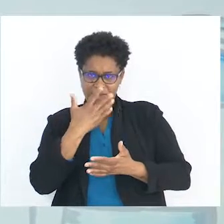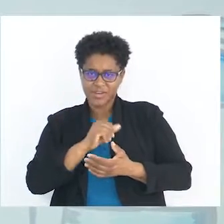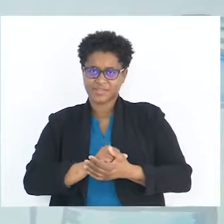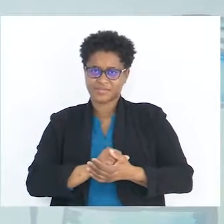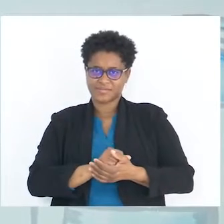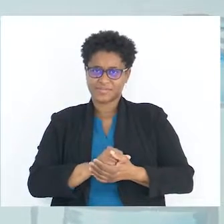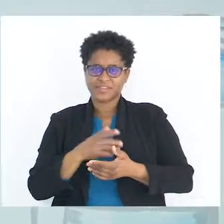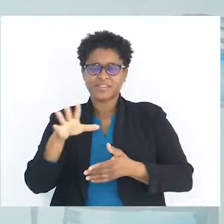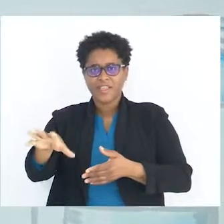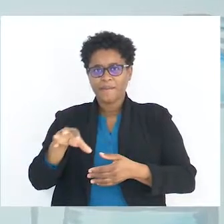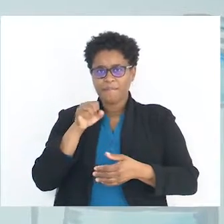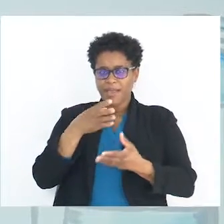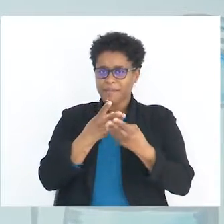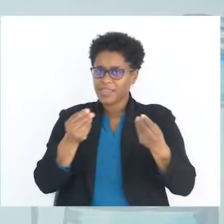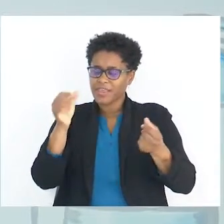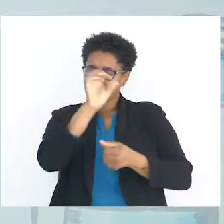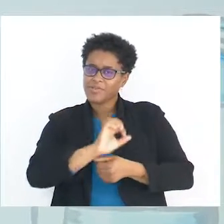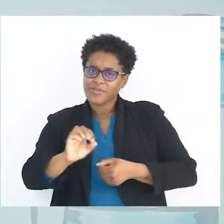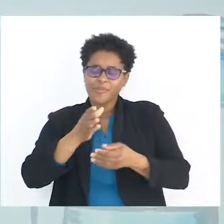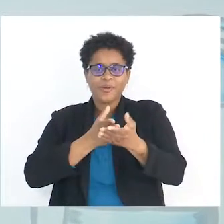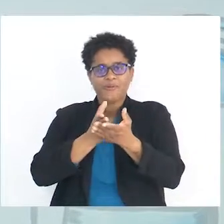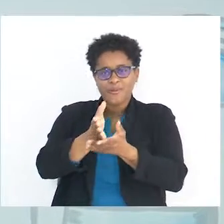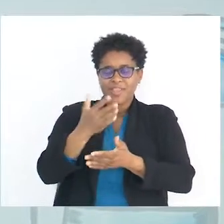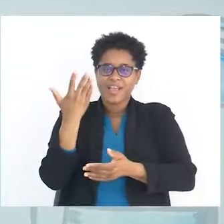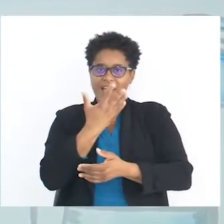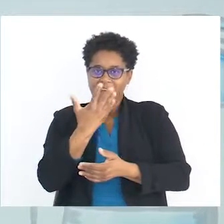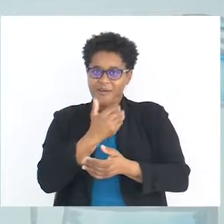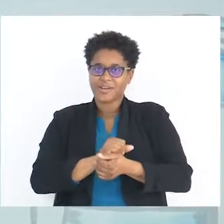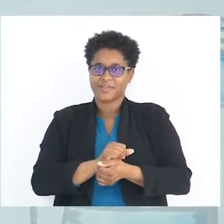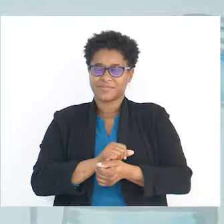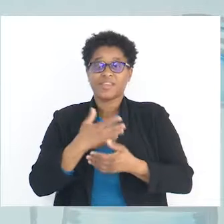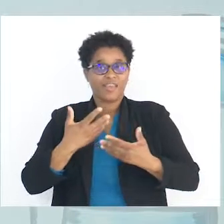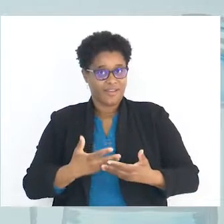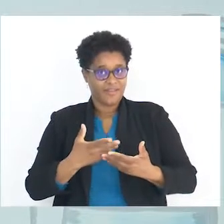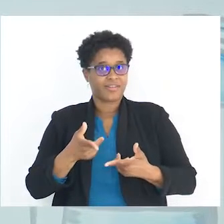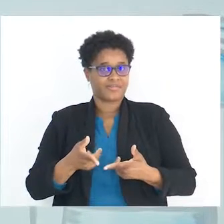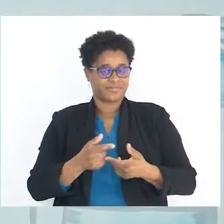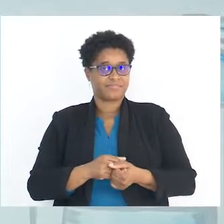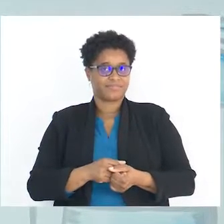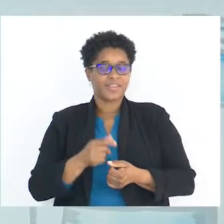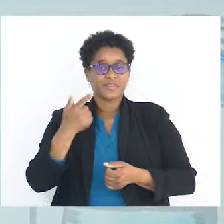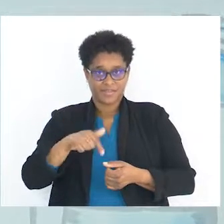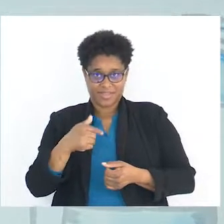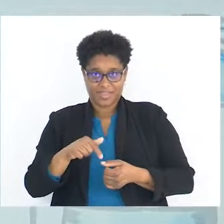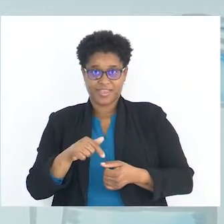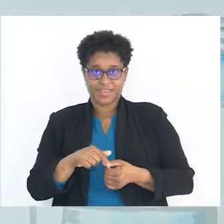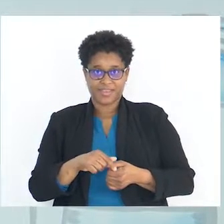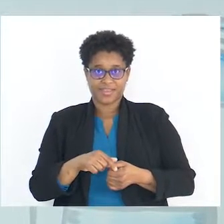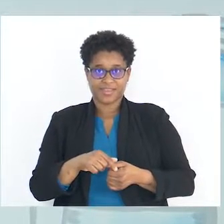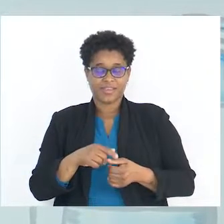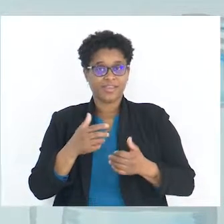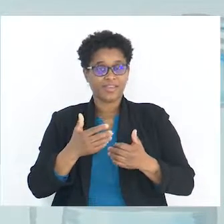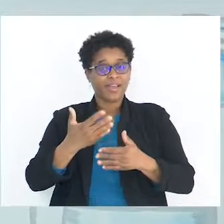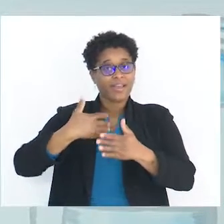Então vamos lá, puxa os teus materiais para continuarmos a aula e desta nós vamos ter que